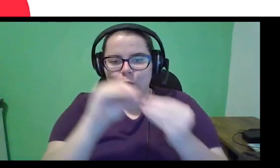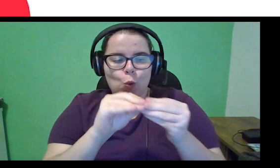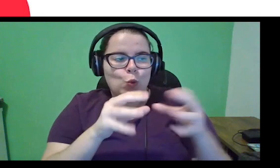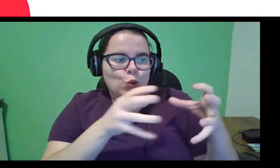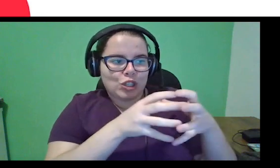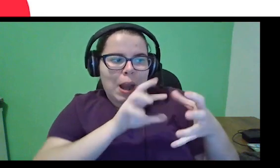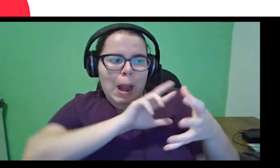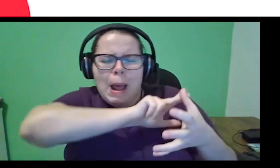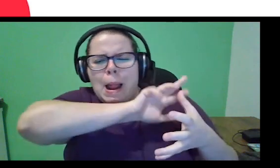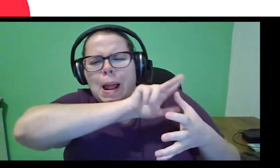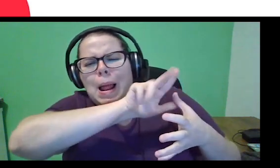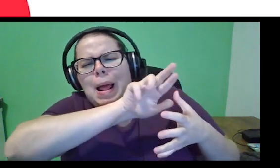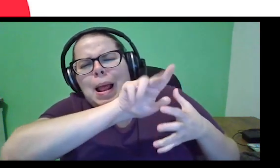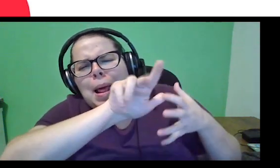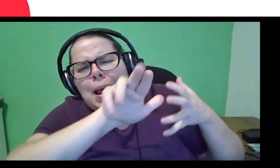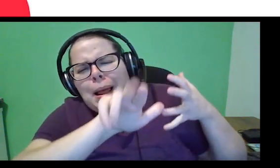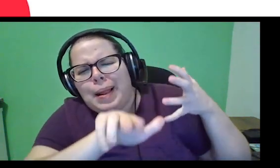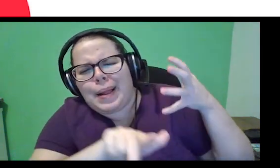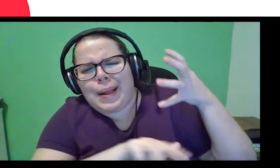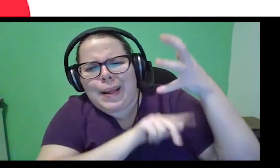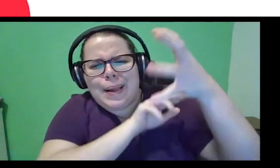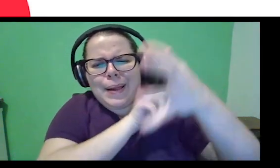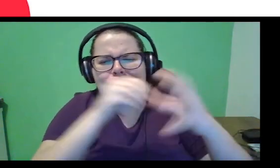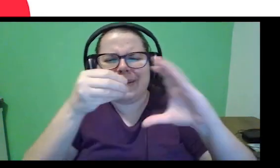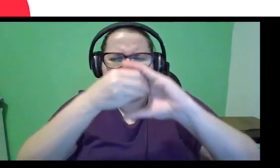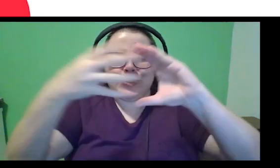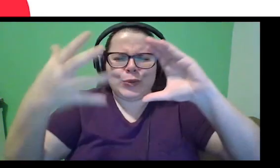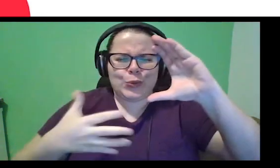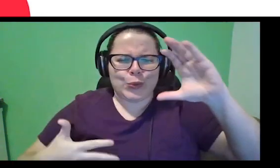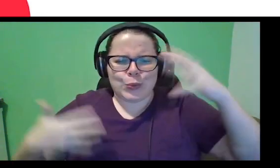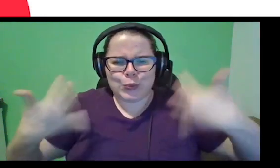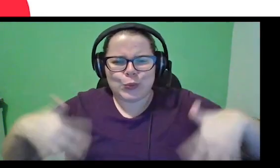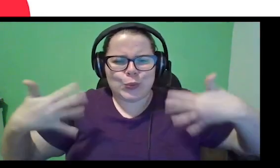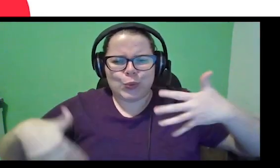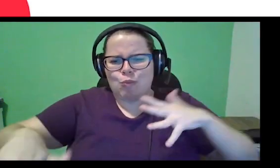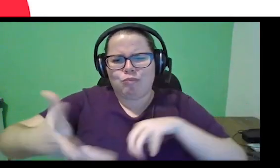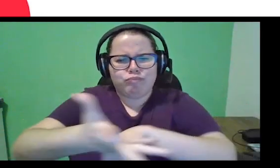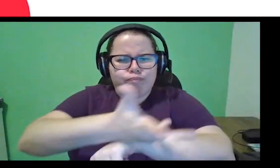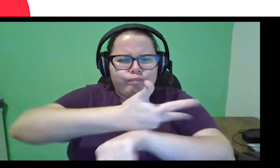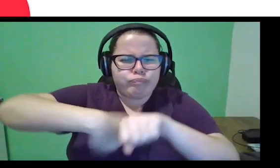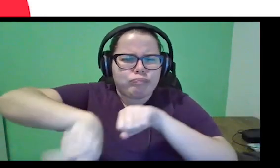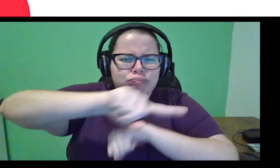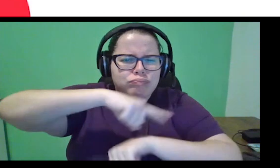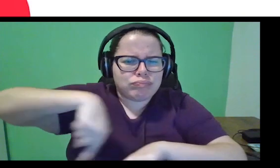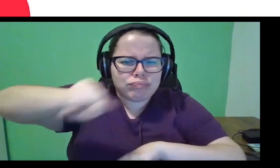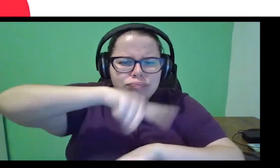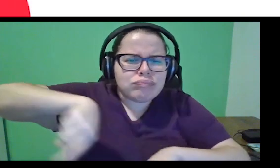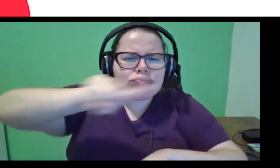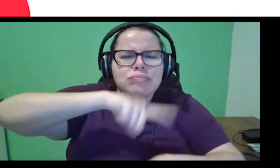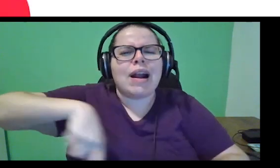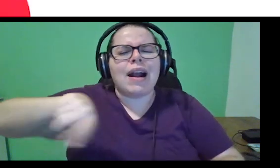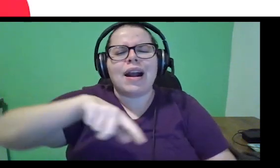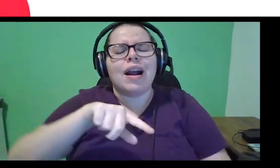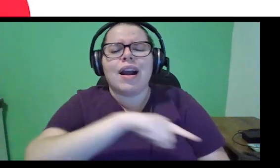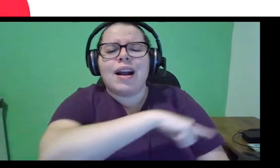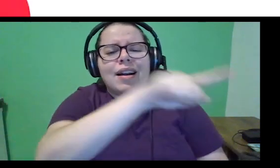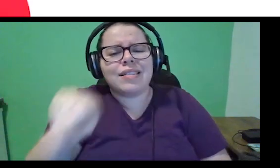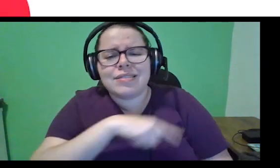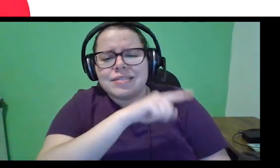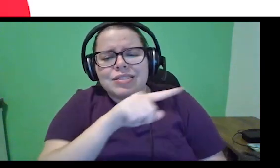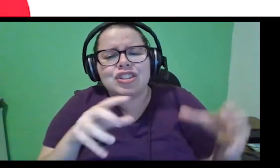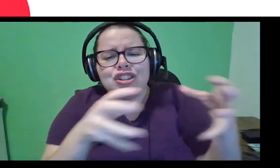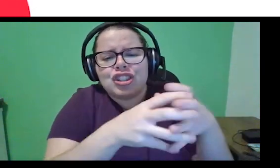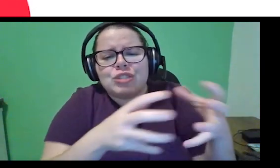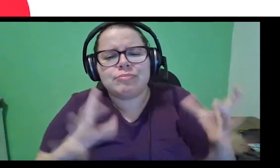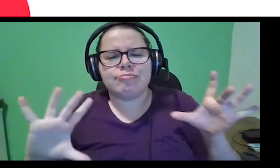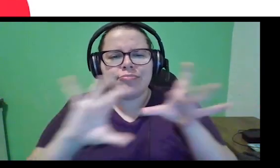multidisciplinar, ou seja, diversas características ali dentro do mesmo time, e cada time conectado a uma missão específica, né?